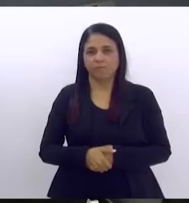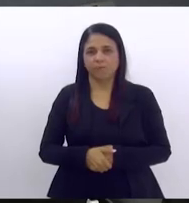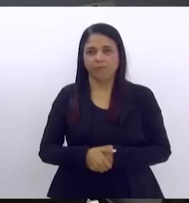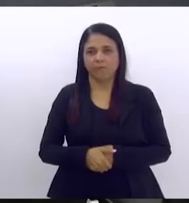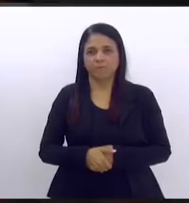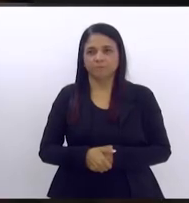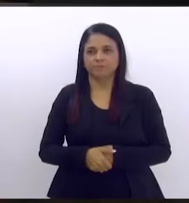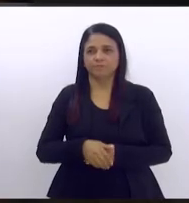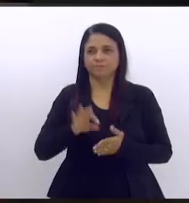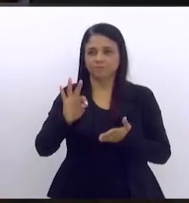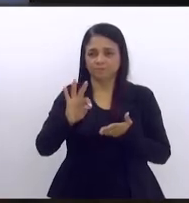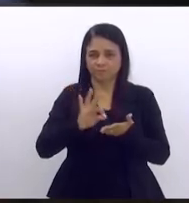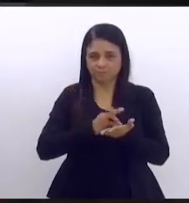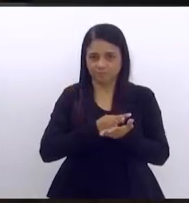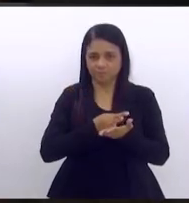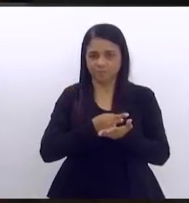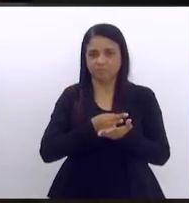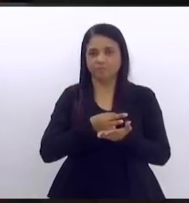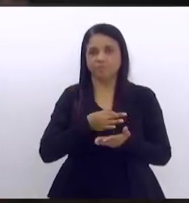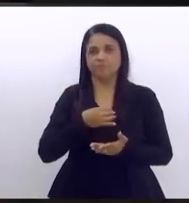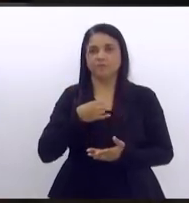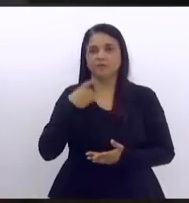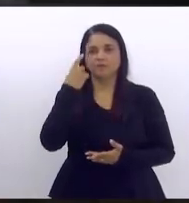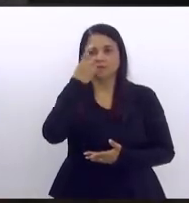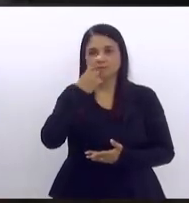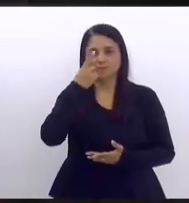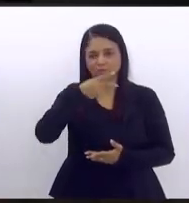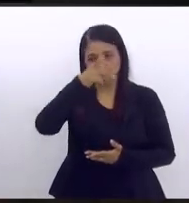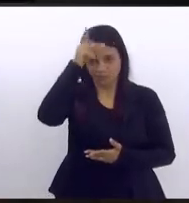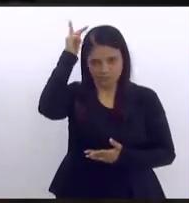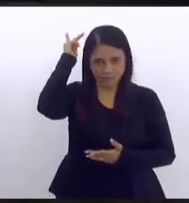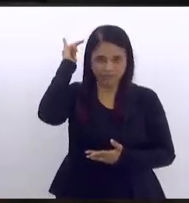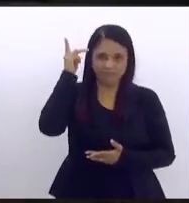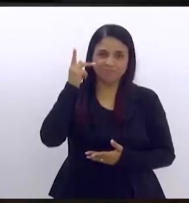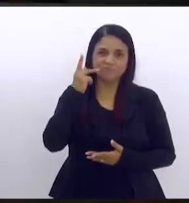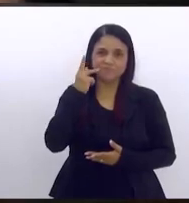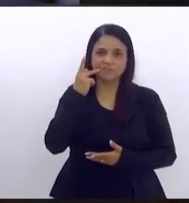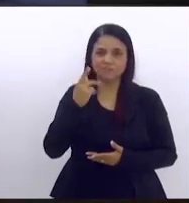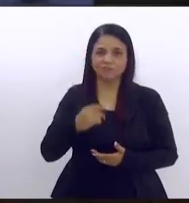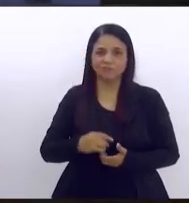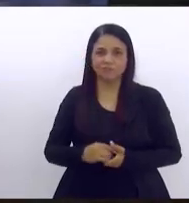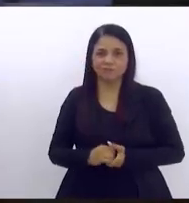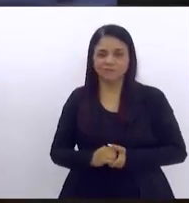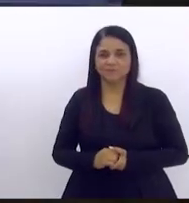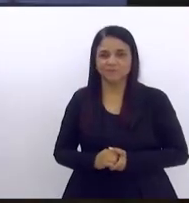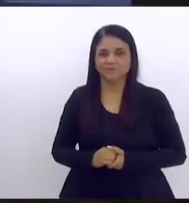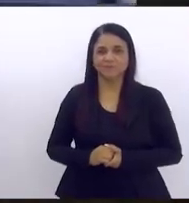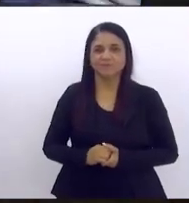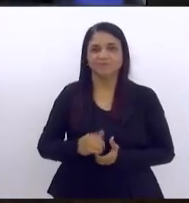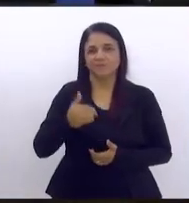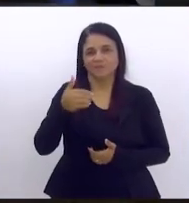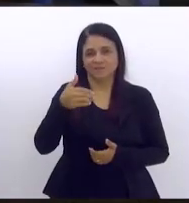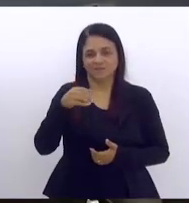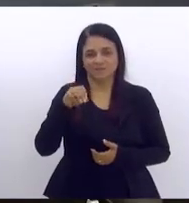próximo orador escrito é o nome de votado Luiz Paulo que dispõe de 10 minutos